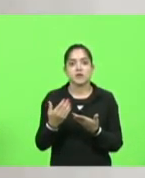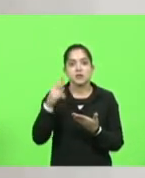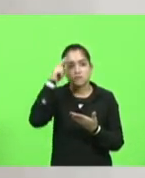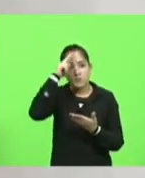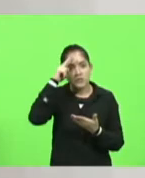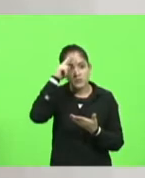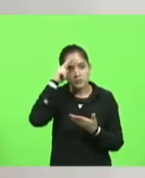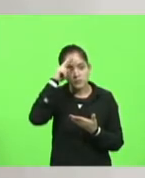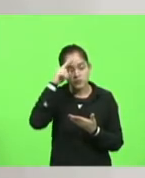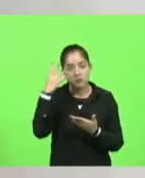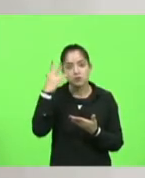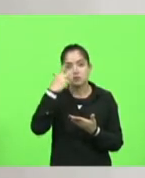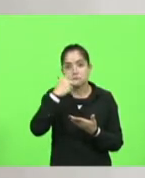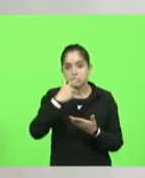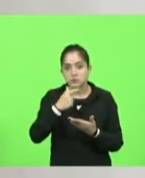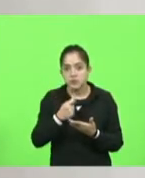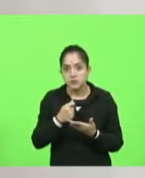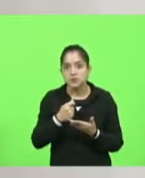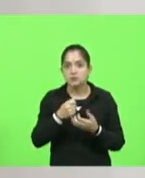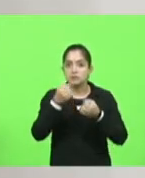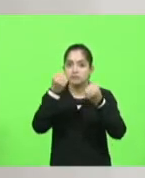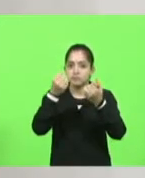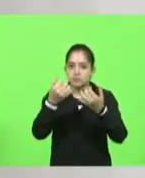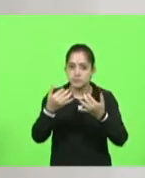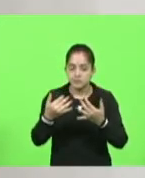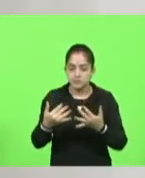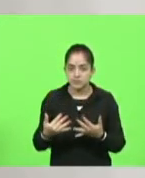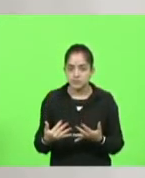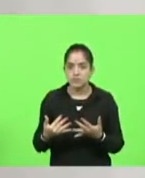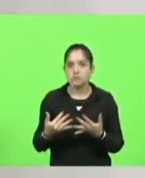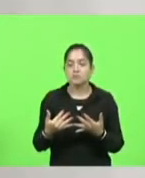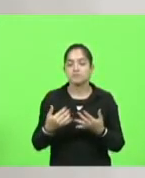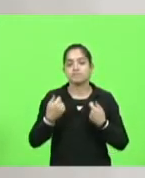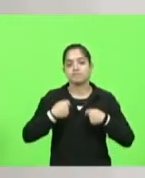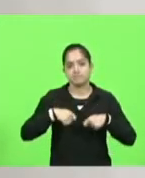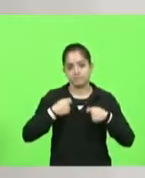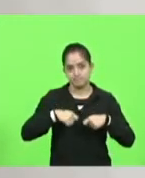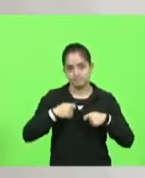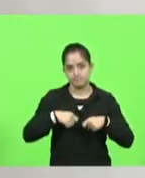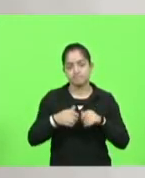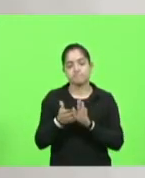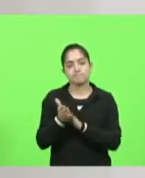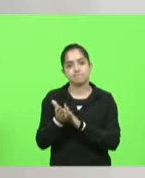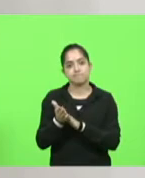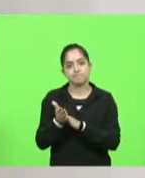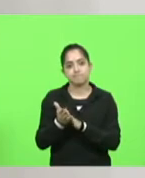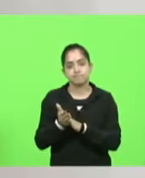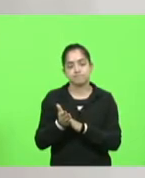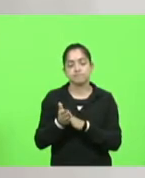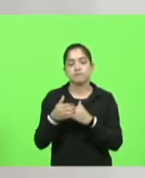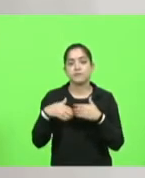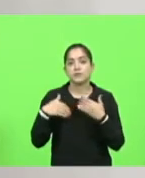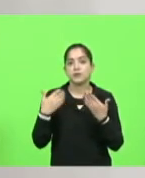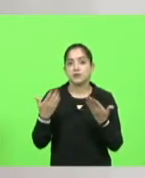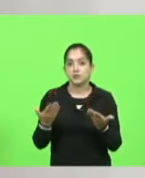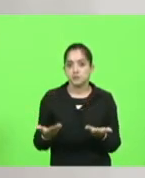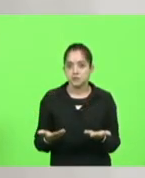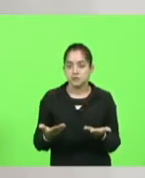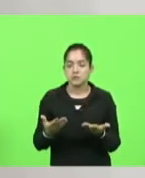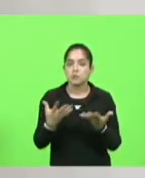belíssima a ser contada por tantos mundos merece o nosso aplauso. Além disso o